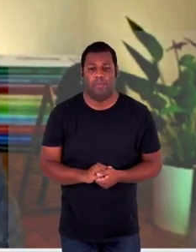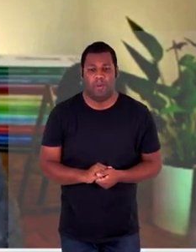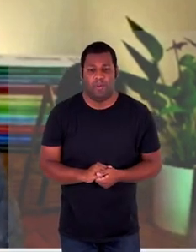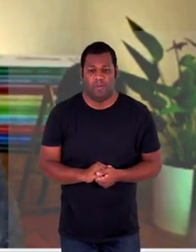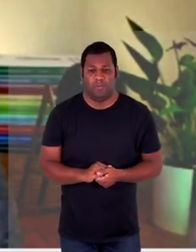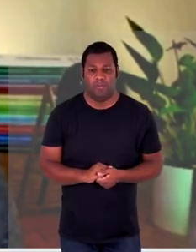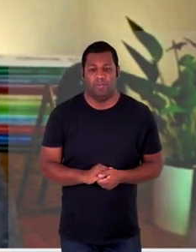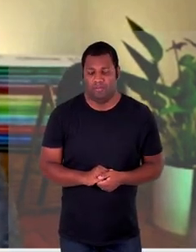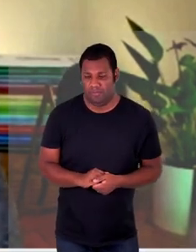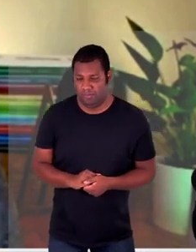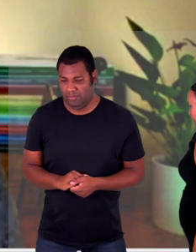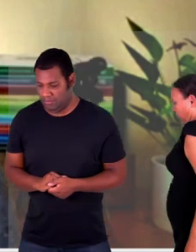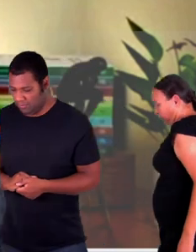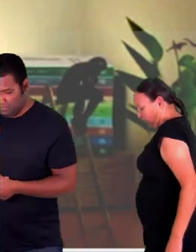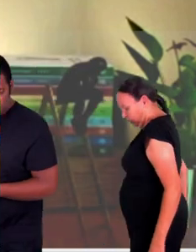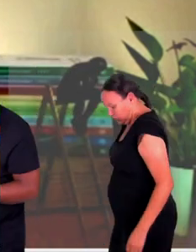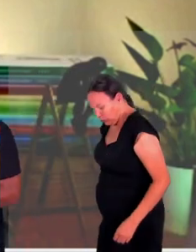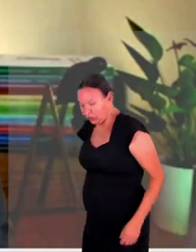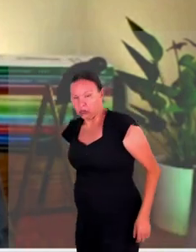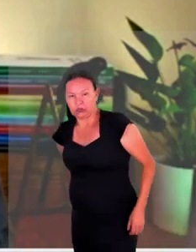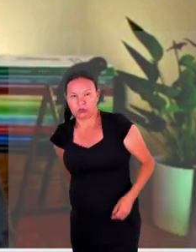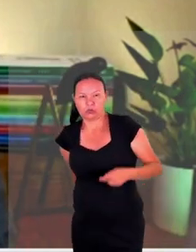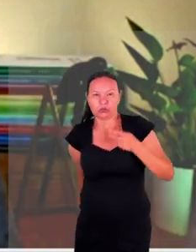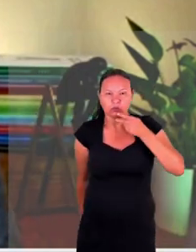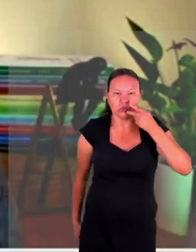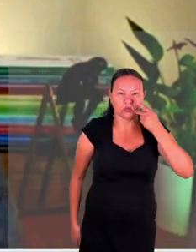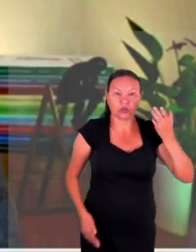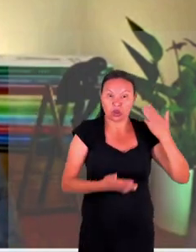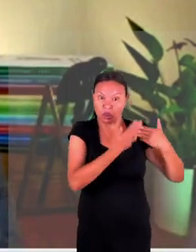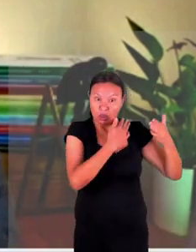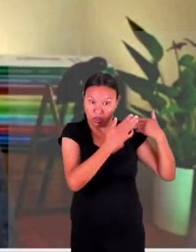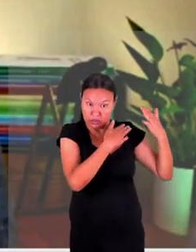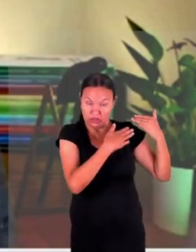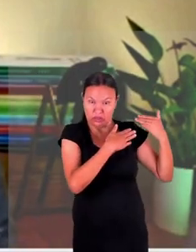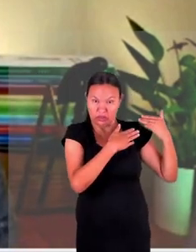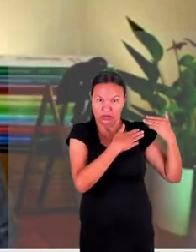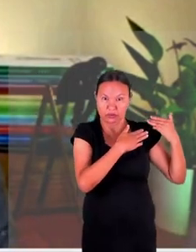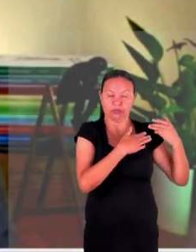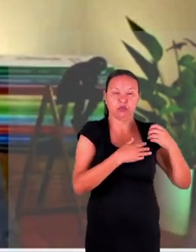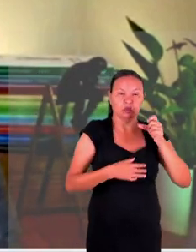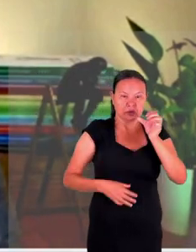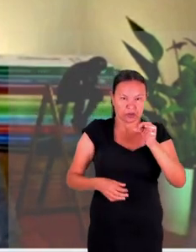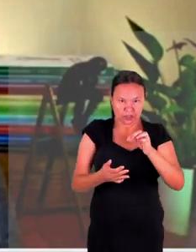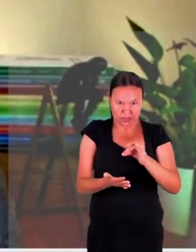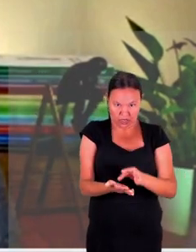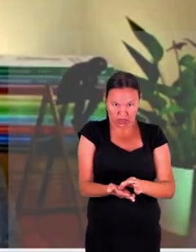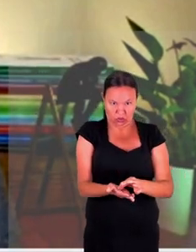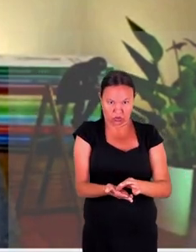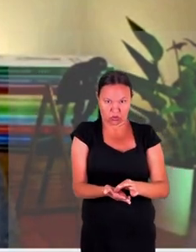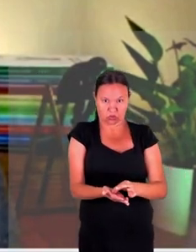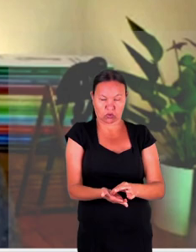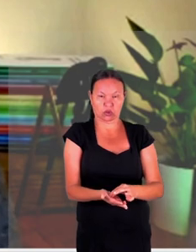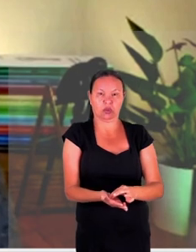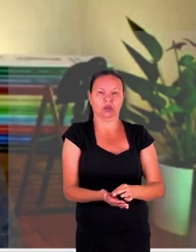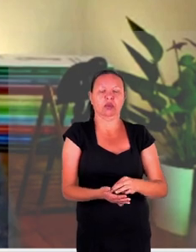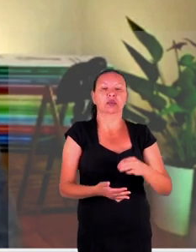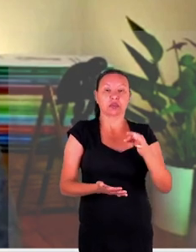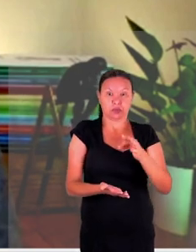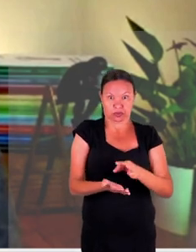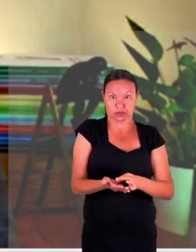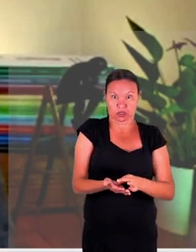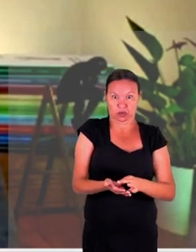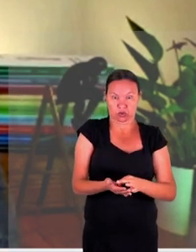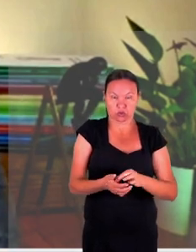em ponte também com a fala anterior é coerente que o foco aqui seja especificamente